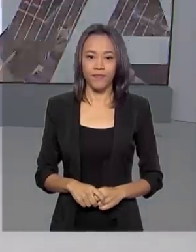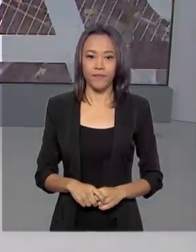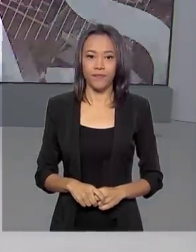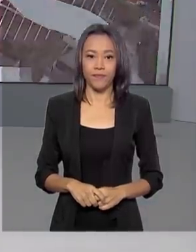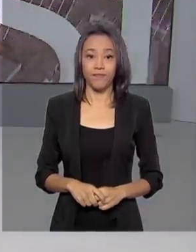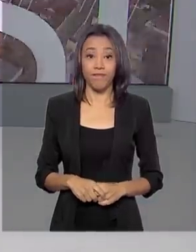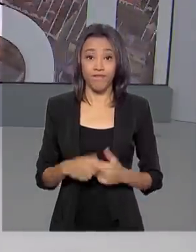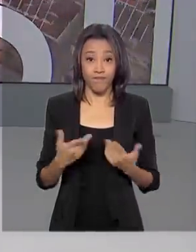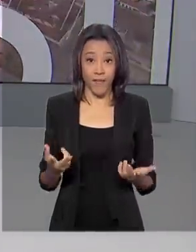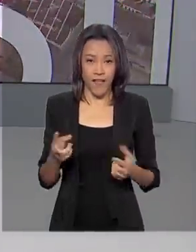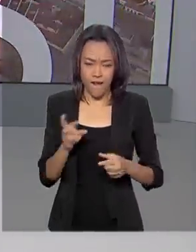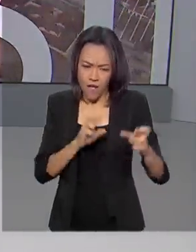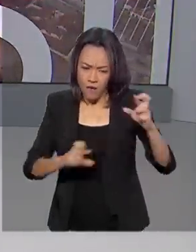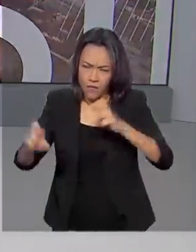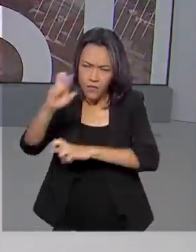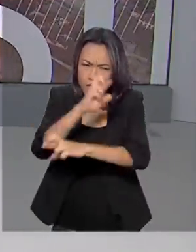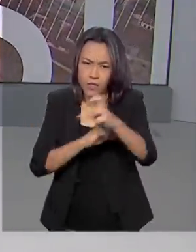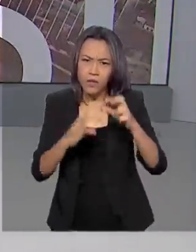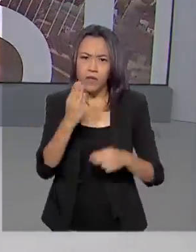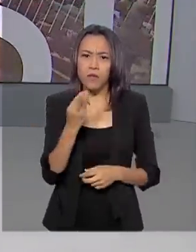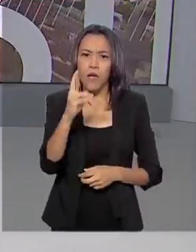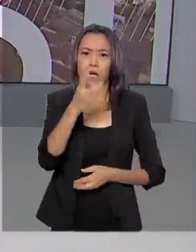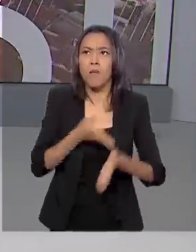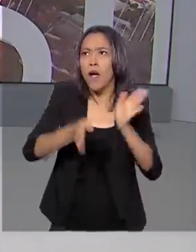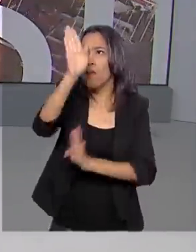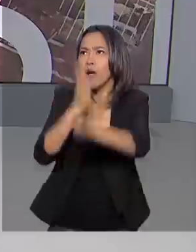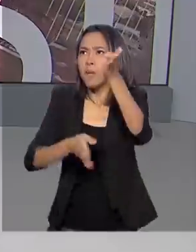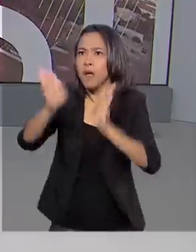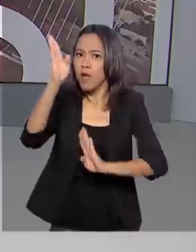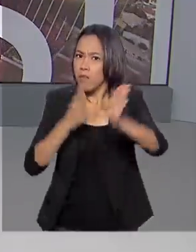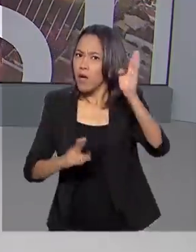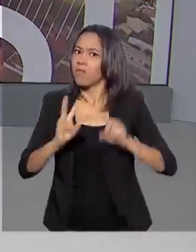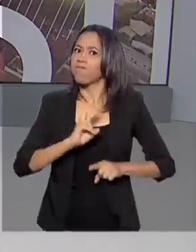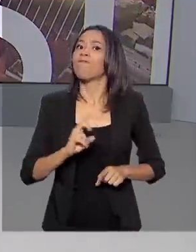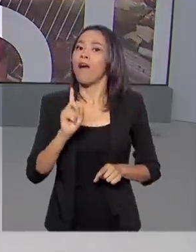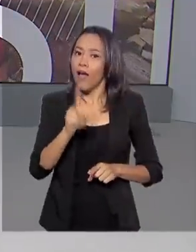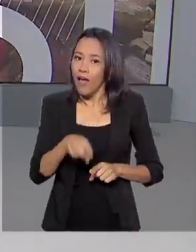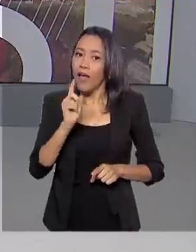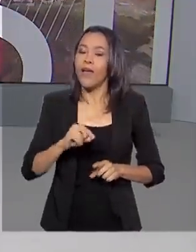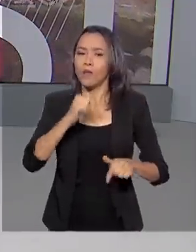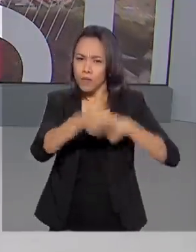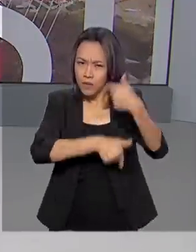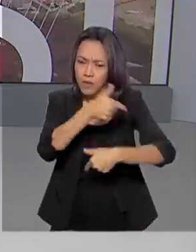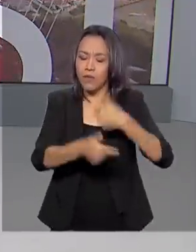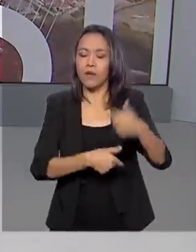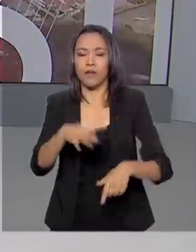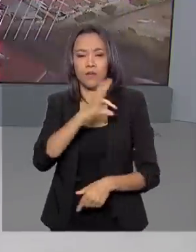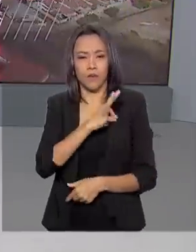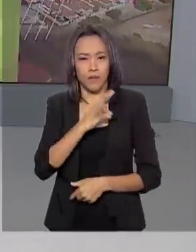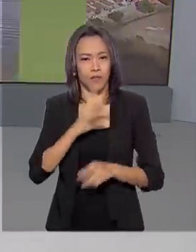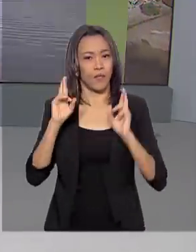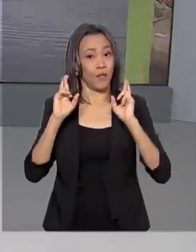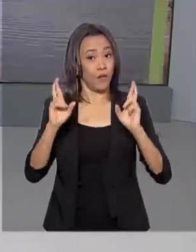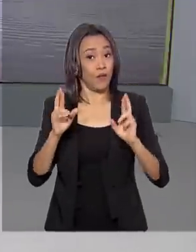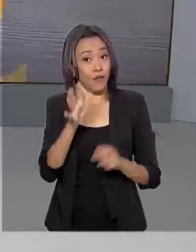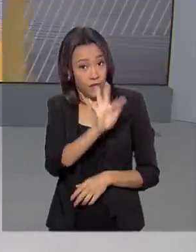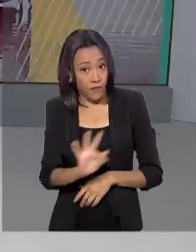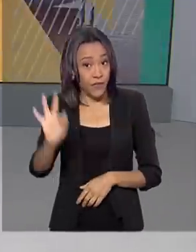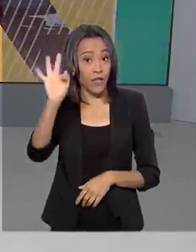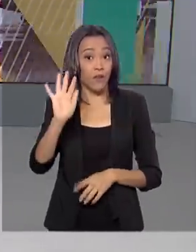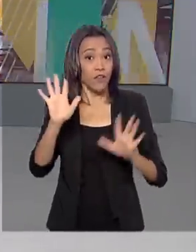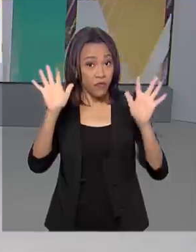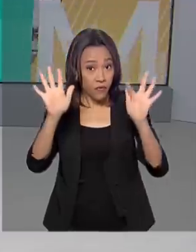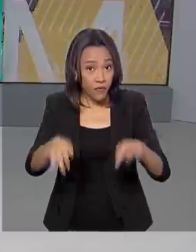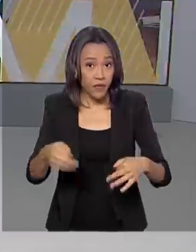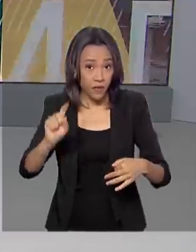A fiscalização nas rodovias federais está mais intensa. É a Operação Rodovida da Polícia Rodoviária Federal, que só termina depois do